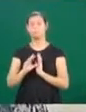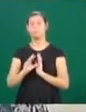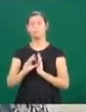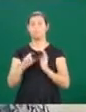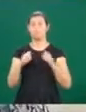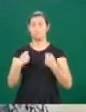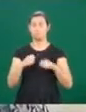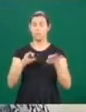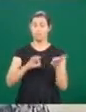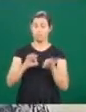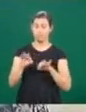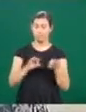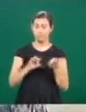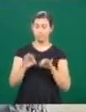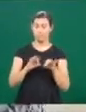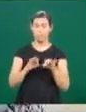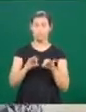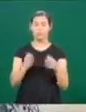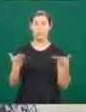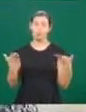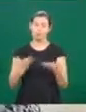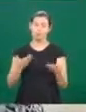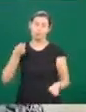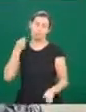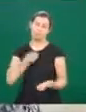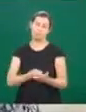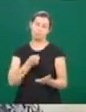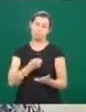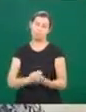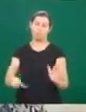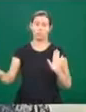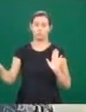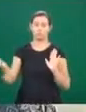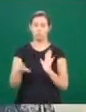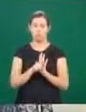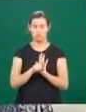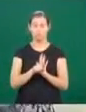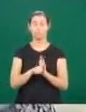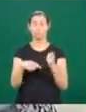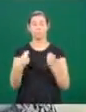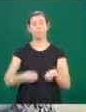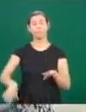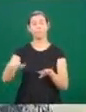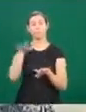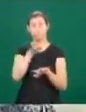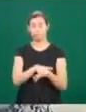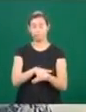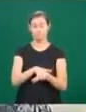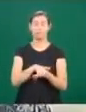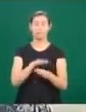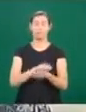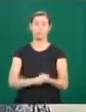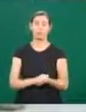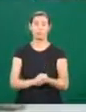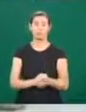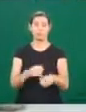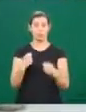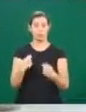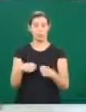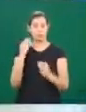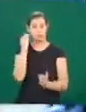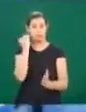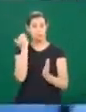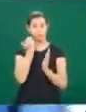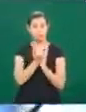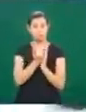em se preparar para receber as pessoas com deficiência, em ser mais inclusiva. E agora com a resolução nós temos que cumprir. 45